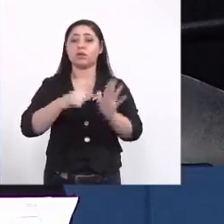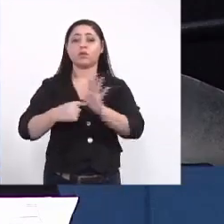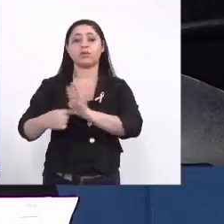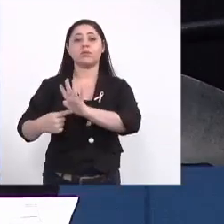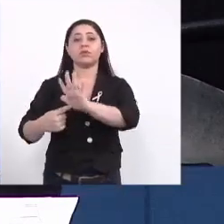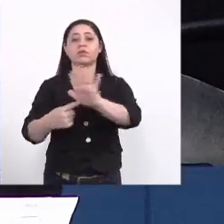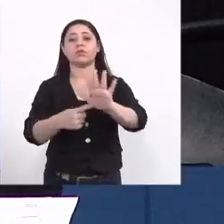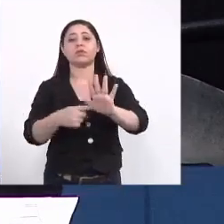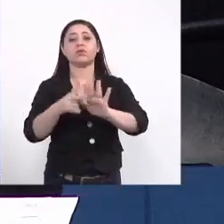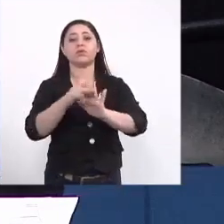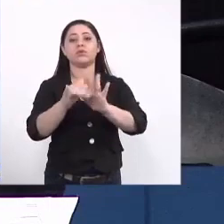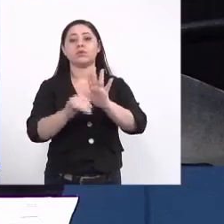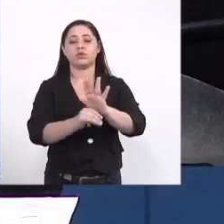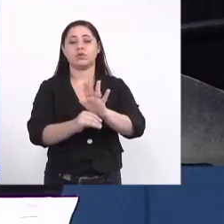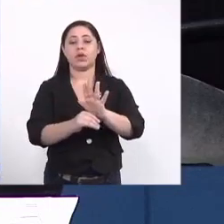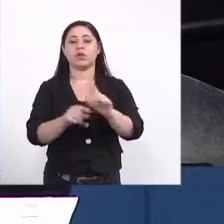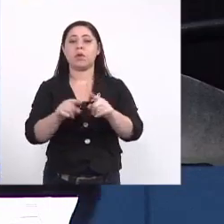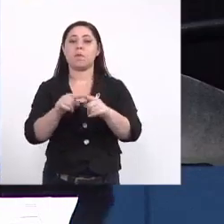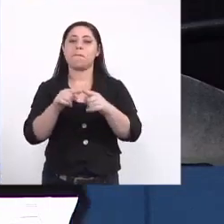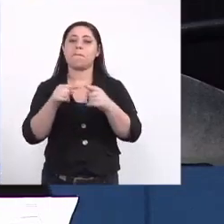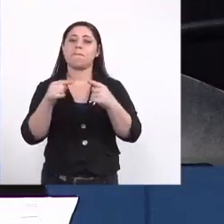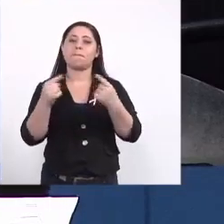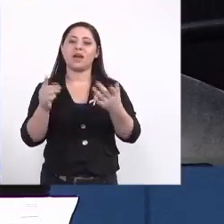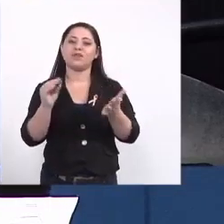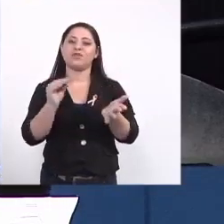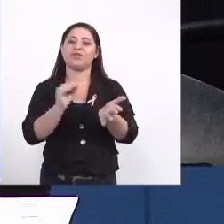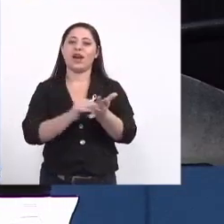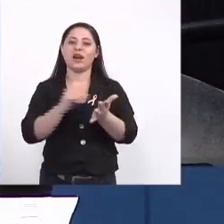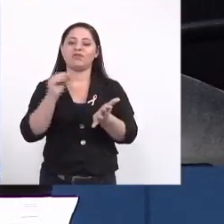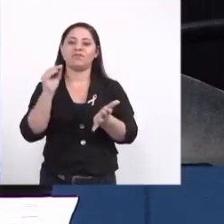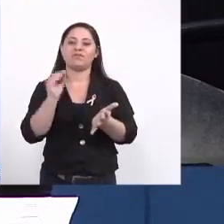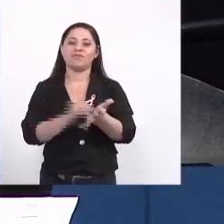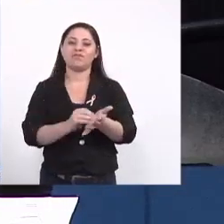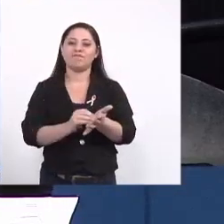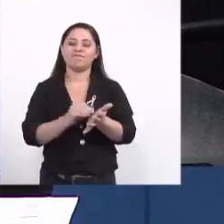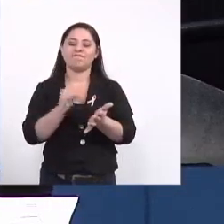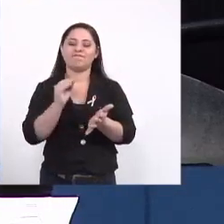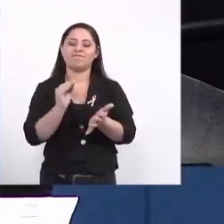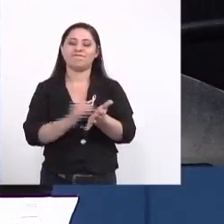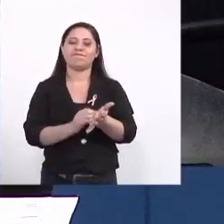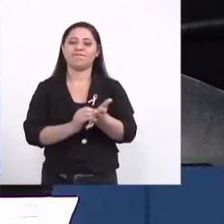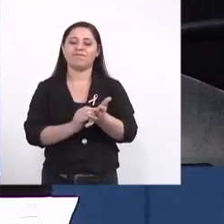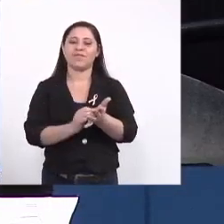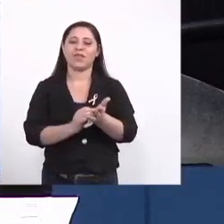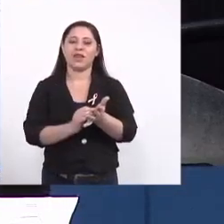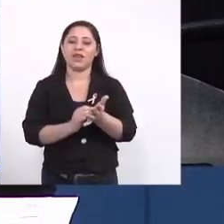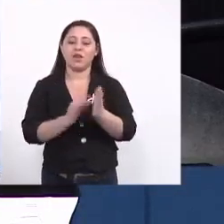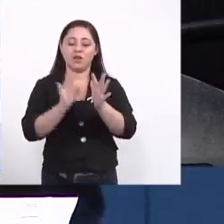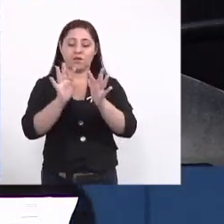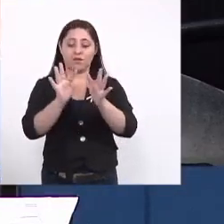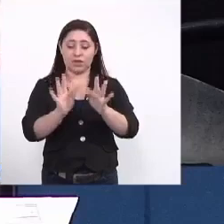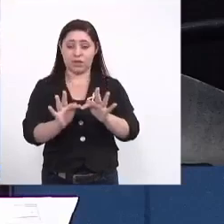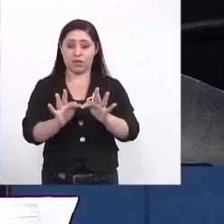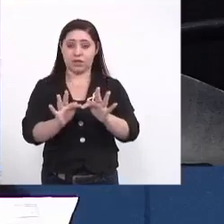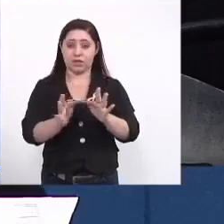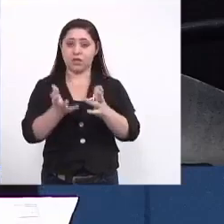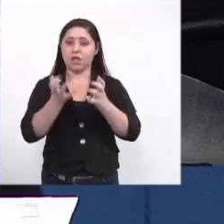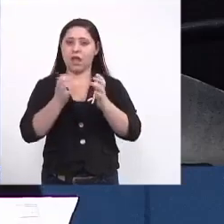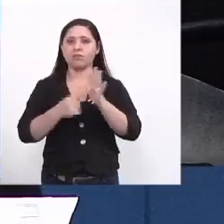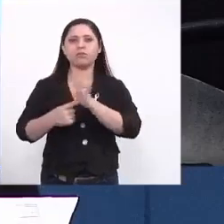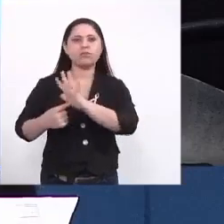apresentação do projeto mas falta ainda uma parte final onde ele quer